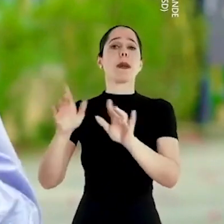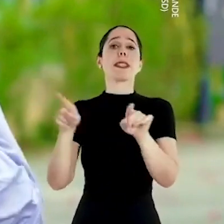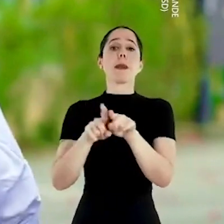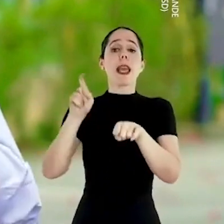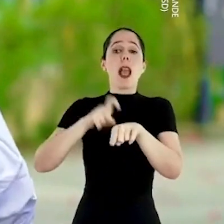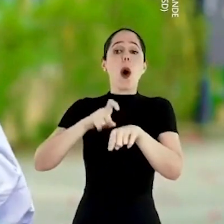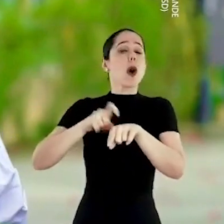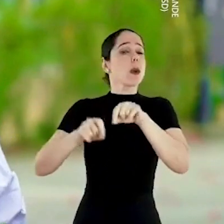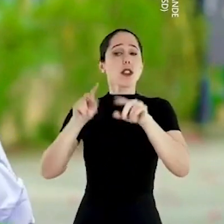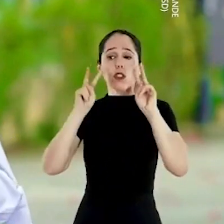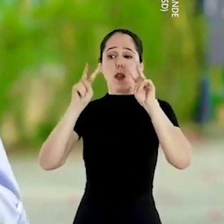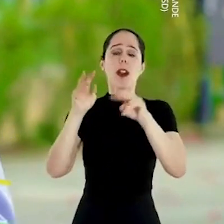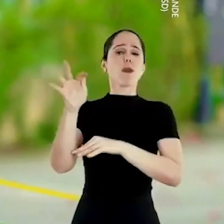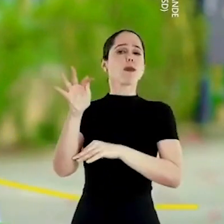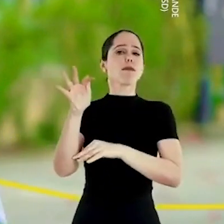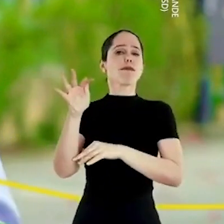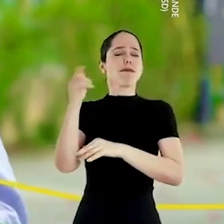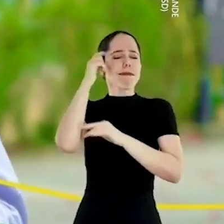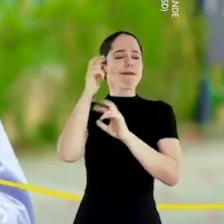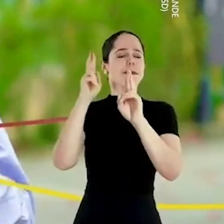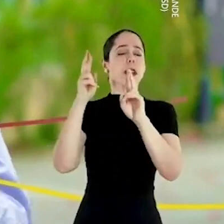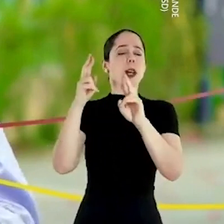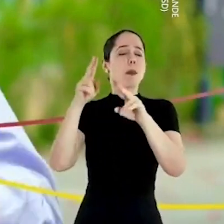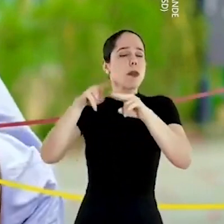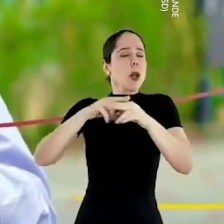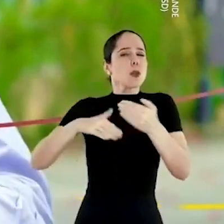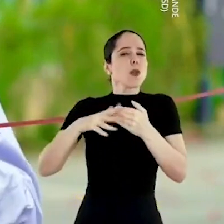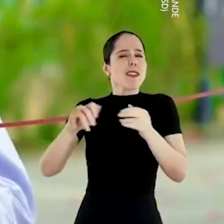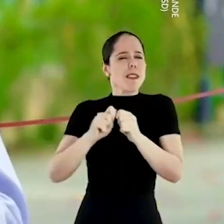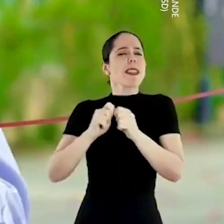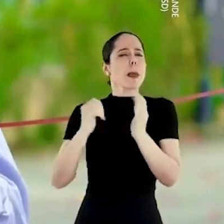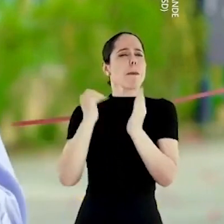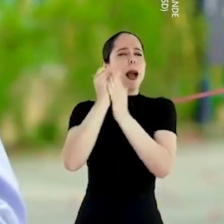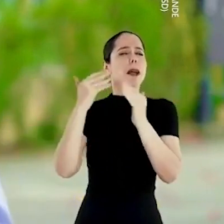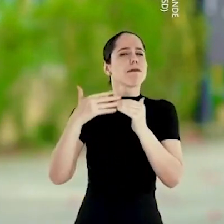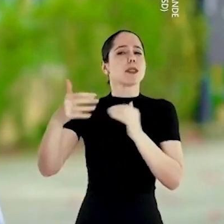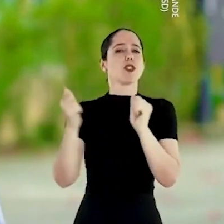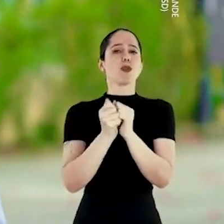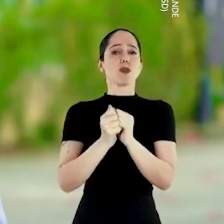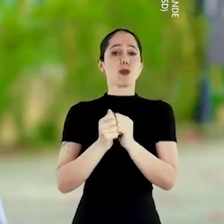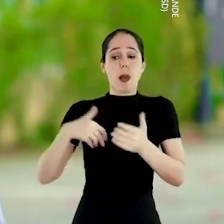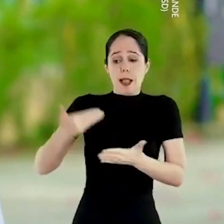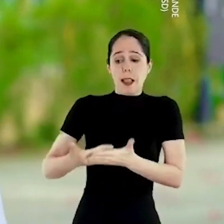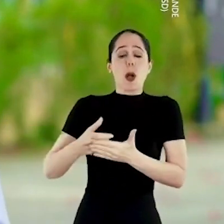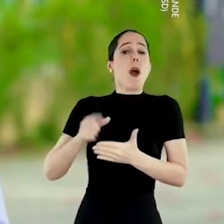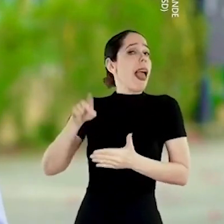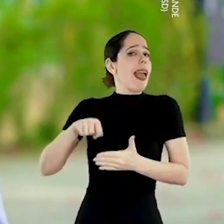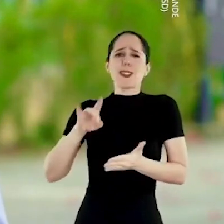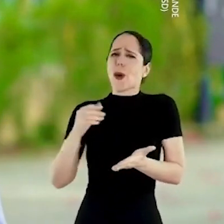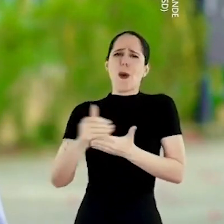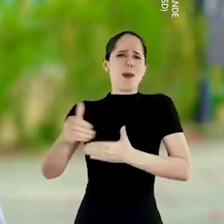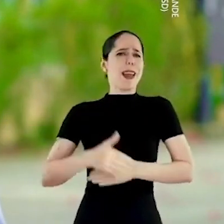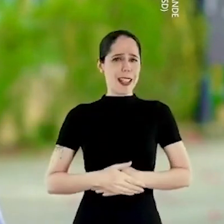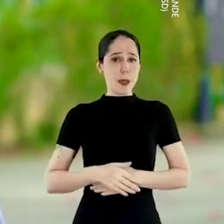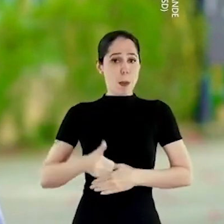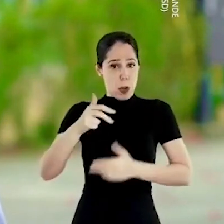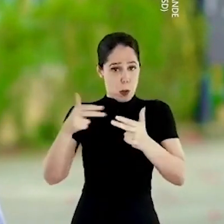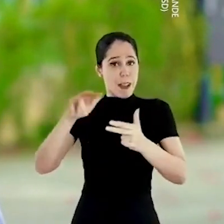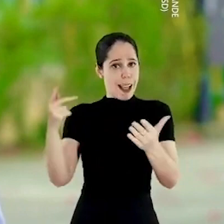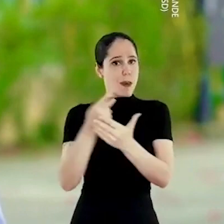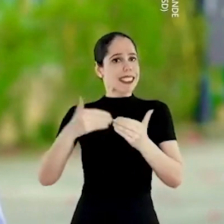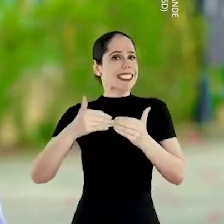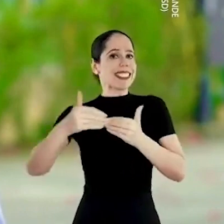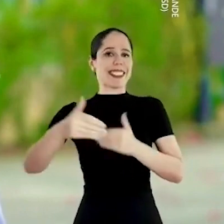hora de olhar para o futuro, com esperança, por tudo o que ainda vamos fazer juntos. Até aqui foi só o começo.